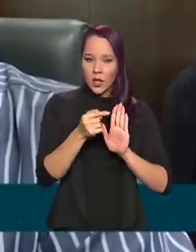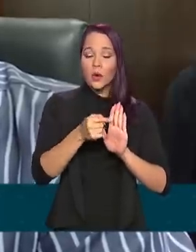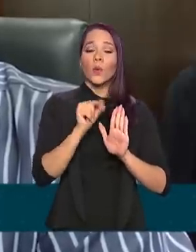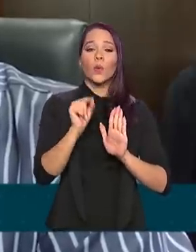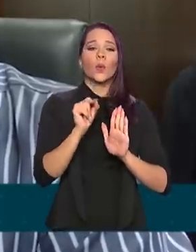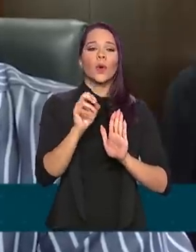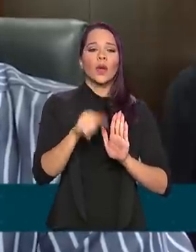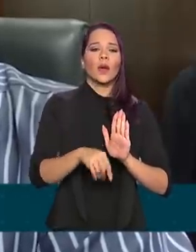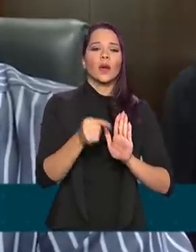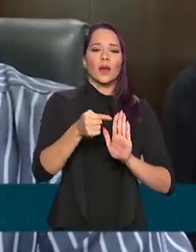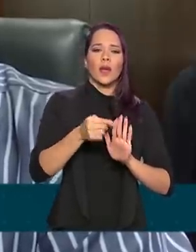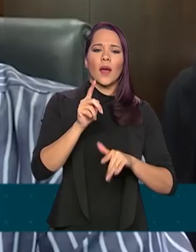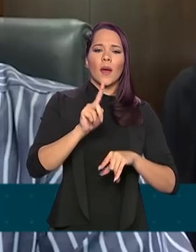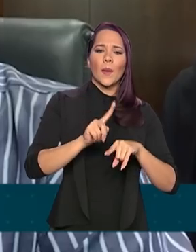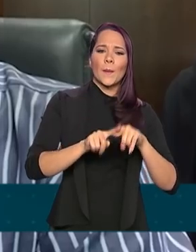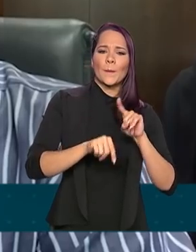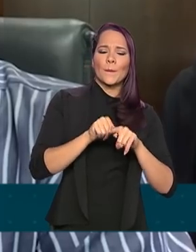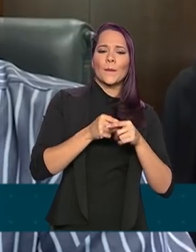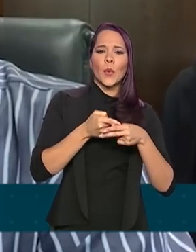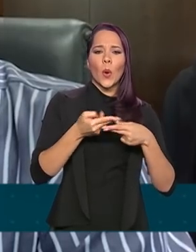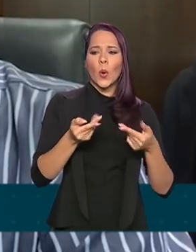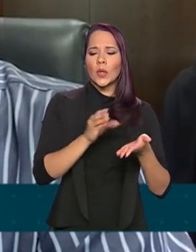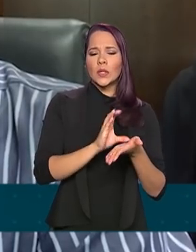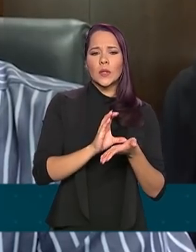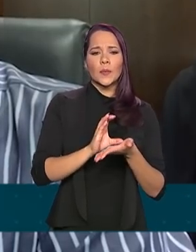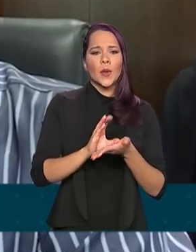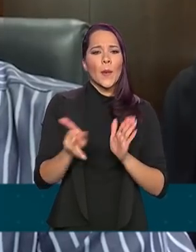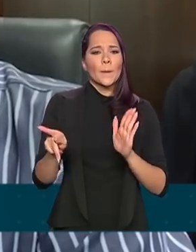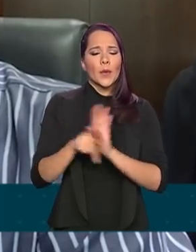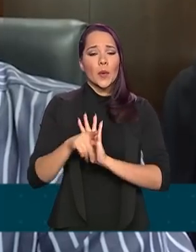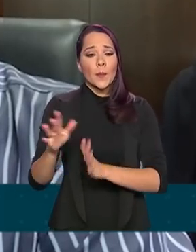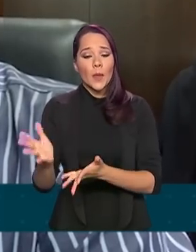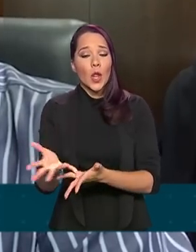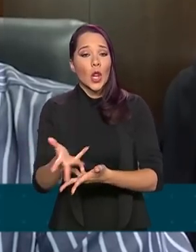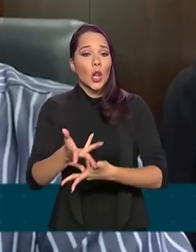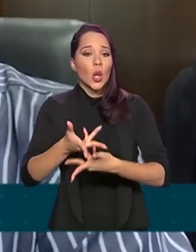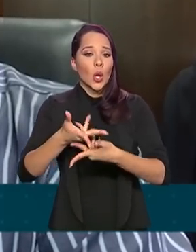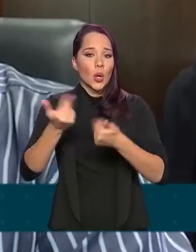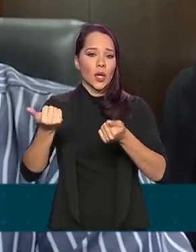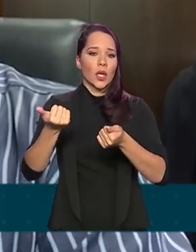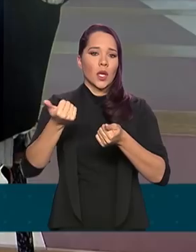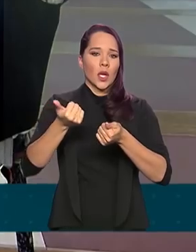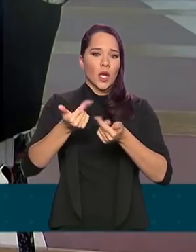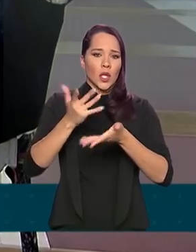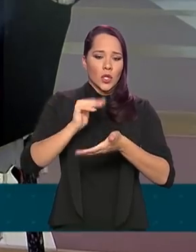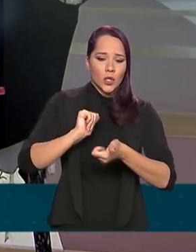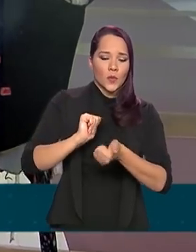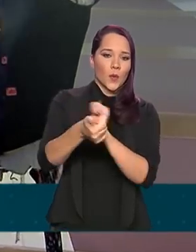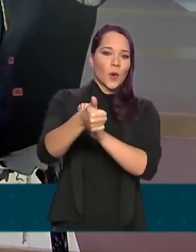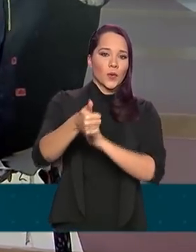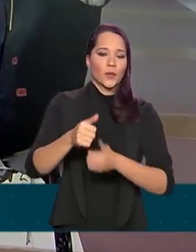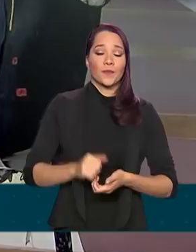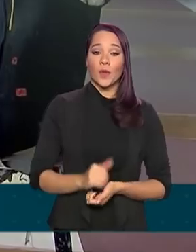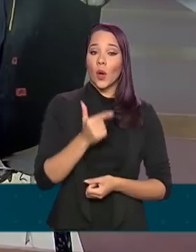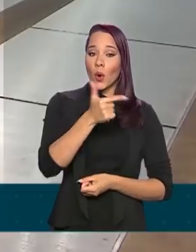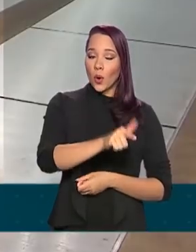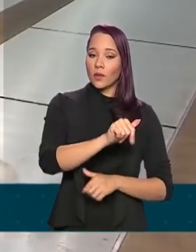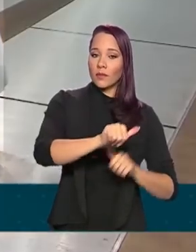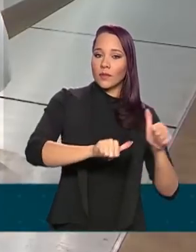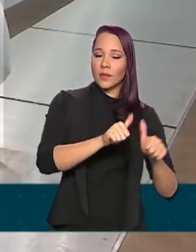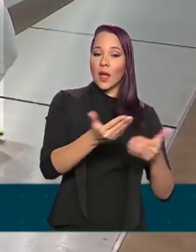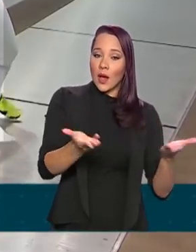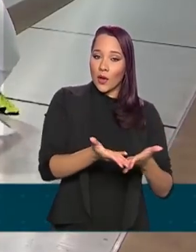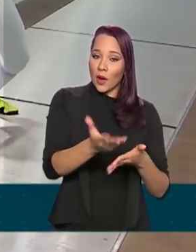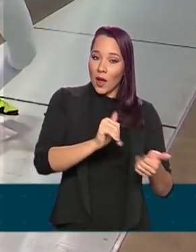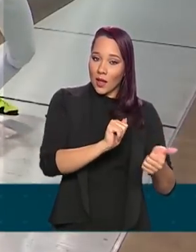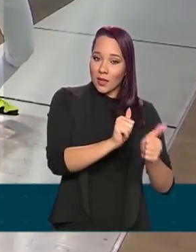destinados à melhoria da performance esportiva do atleta. Outra mudança é que agora